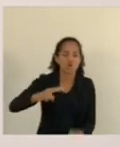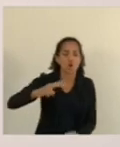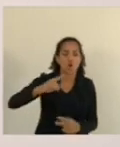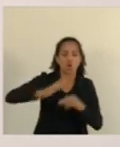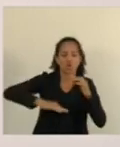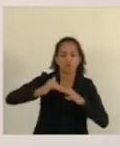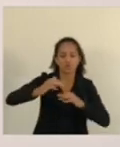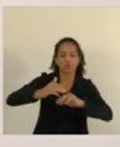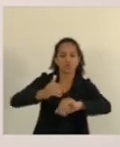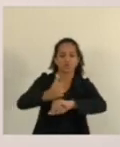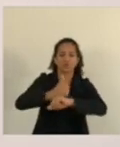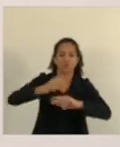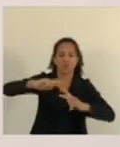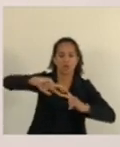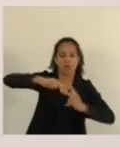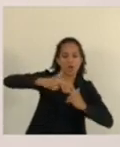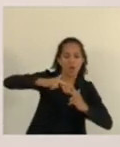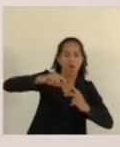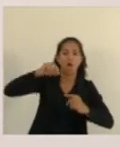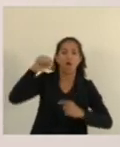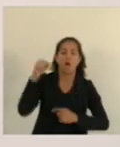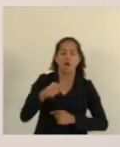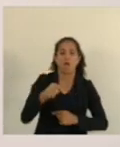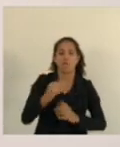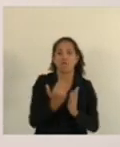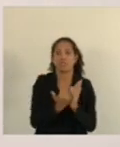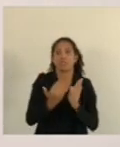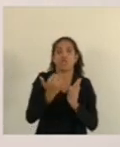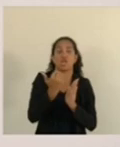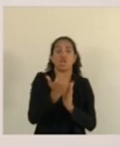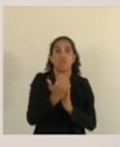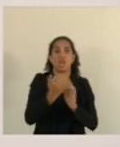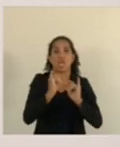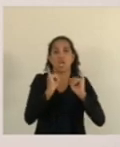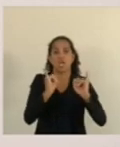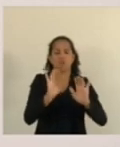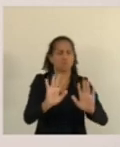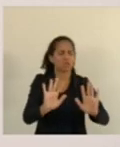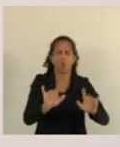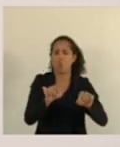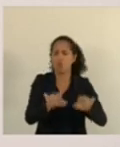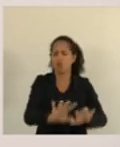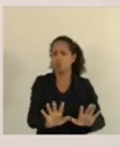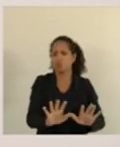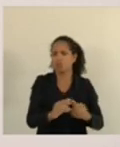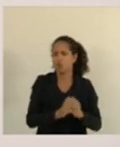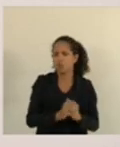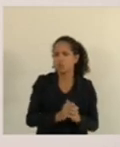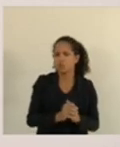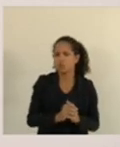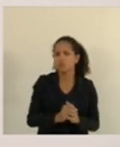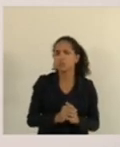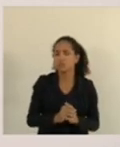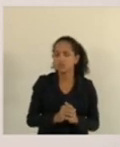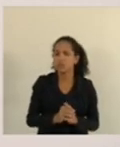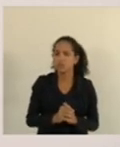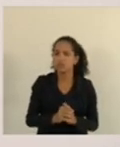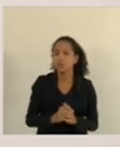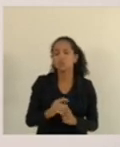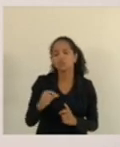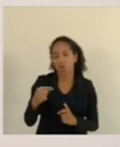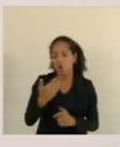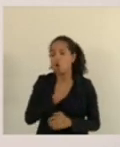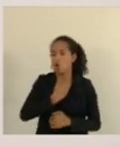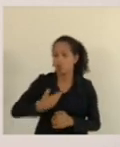estivessem exagerando e tudo mais e não é bem assim. Então, o governo do Estado